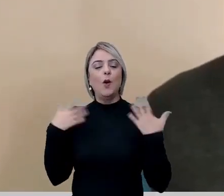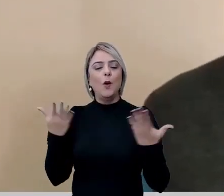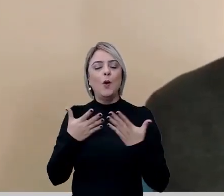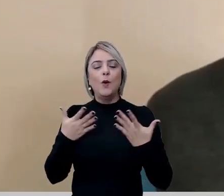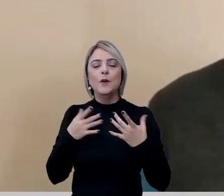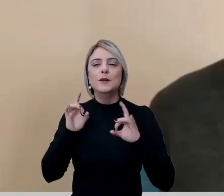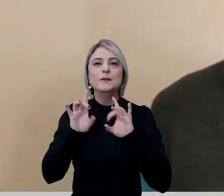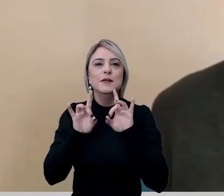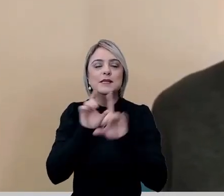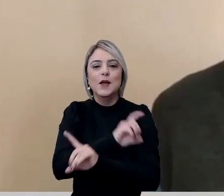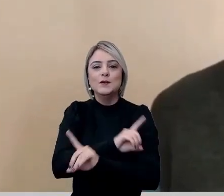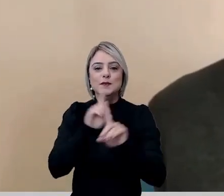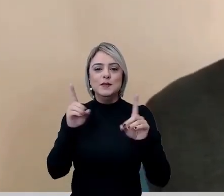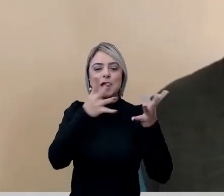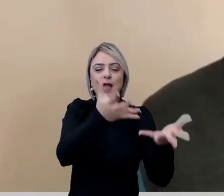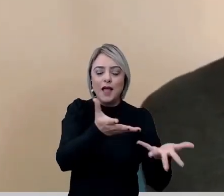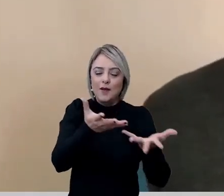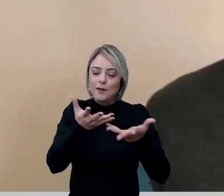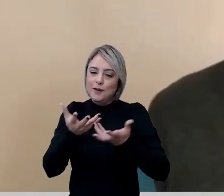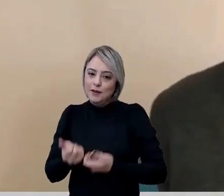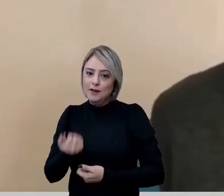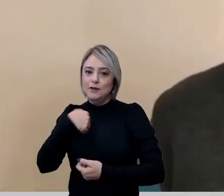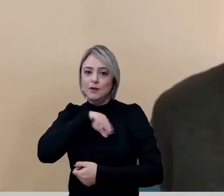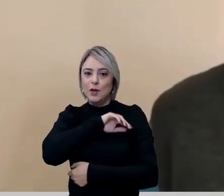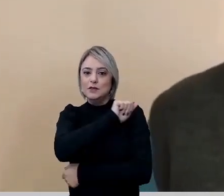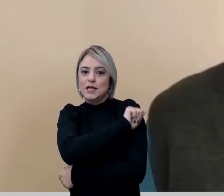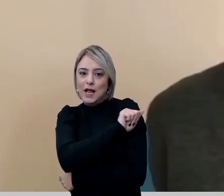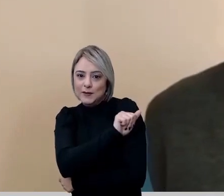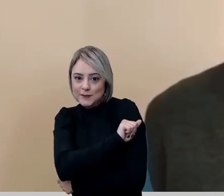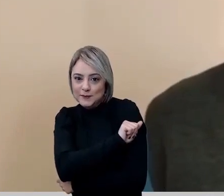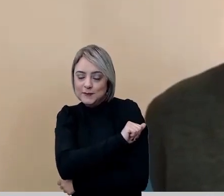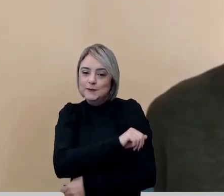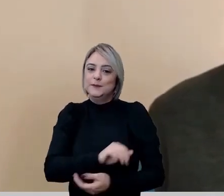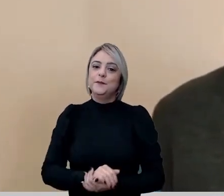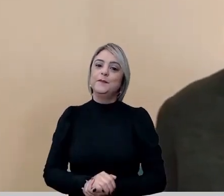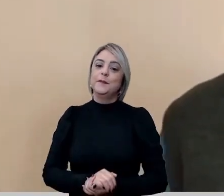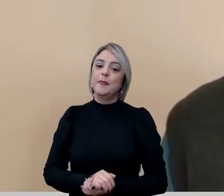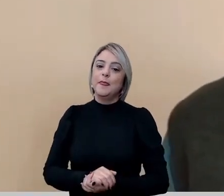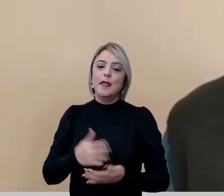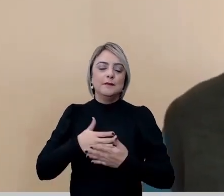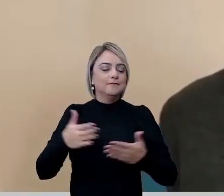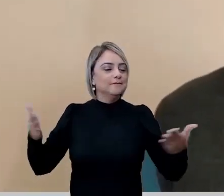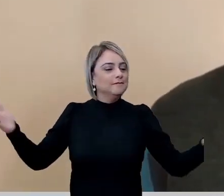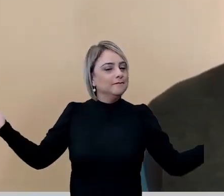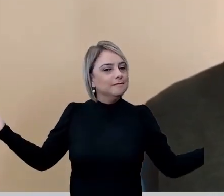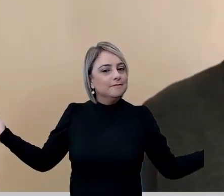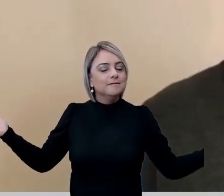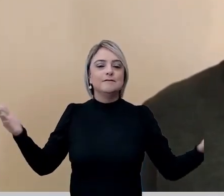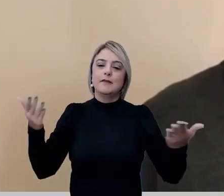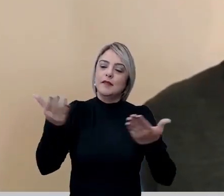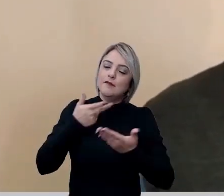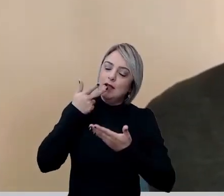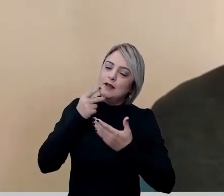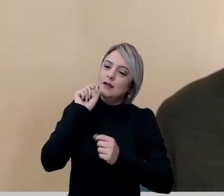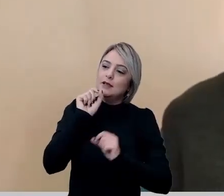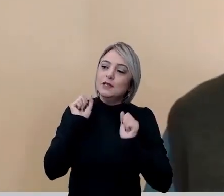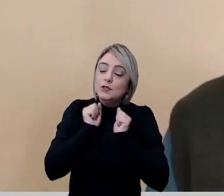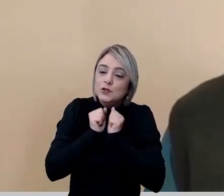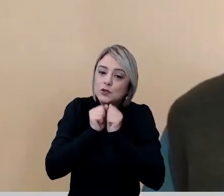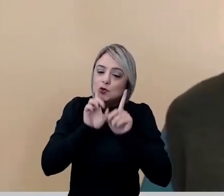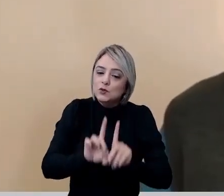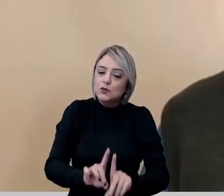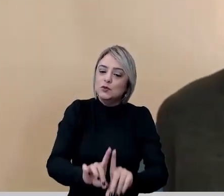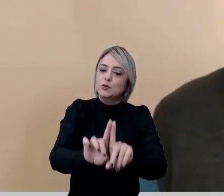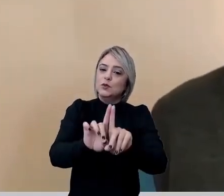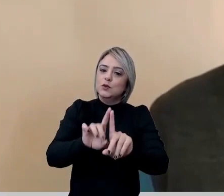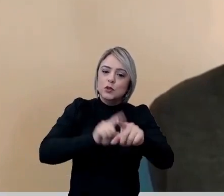estamos acolhendo o nosso corpo de sente e de braços abertos queremos dizer que juntos